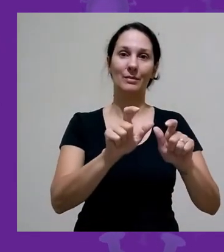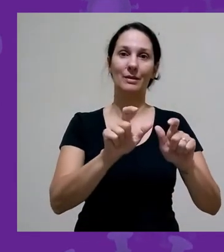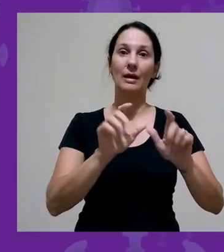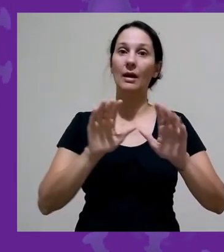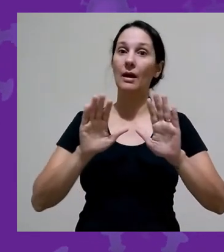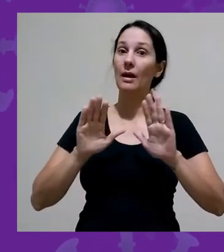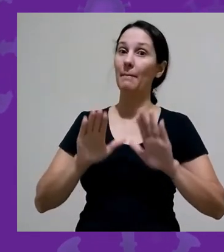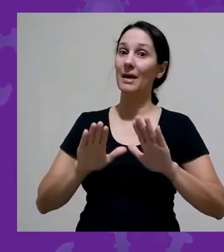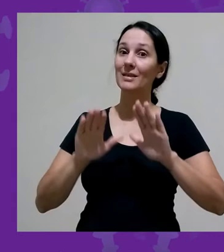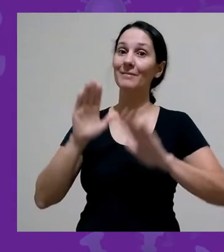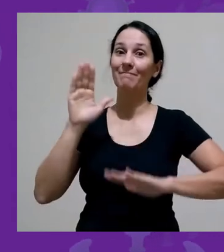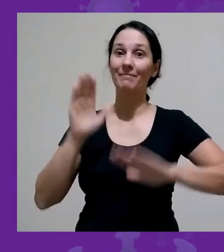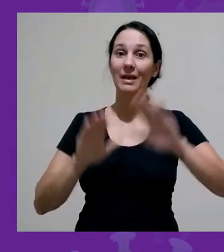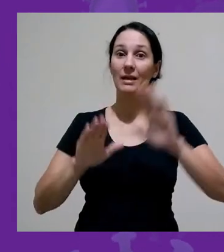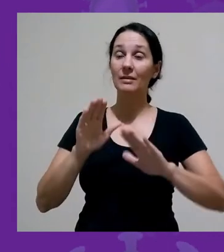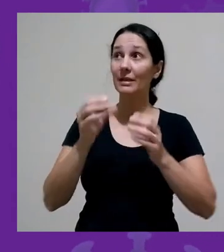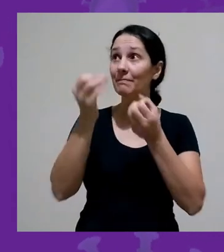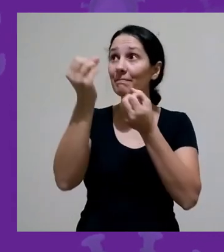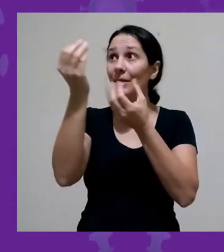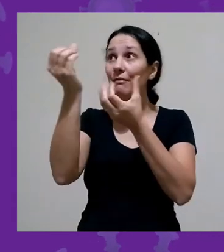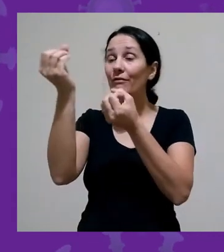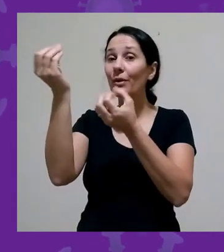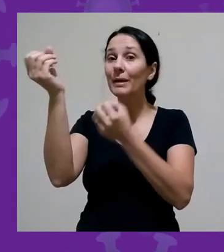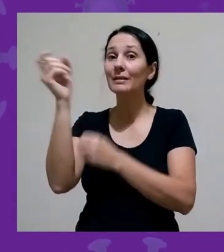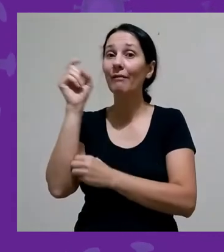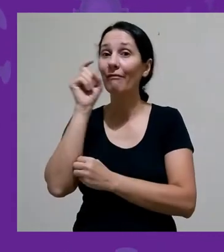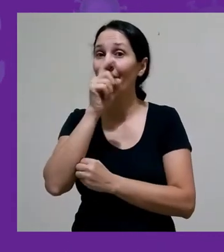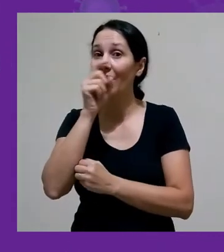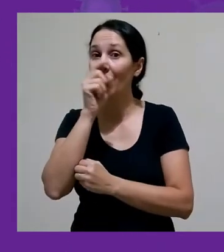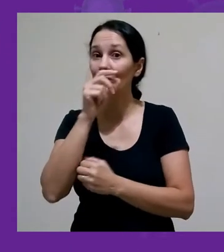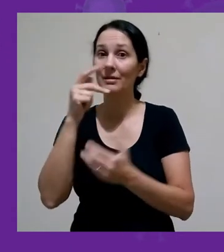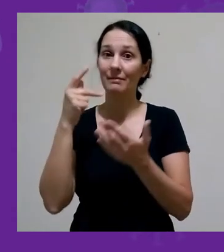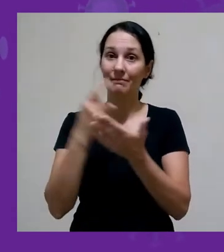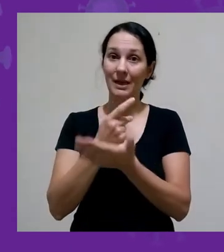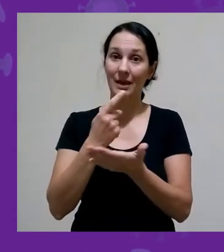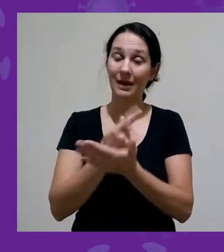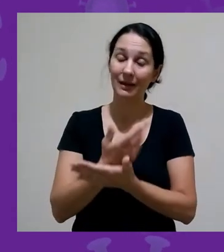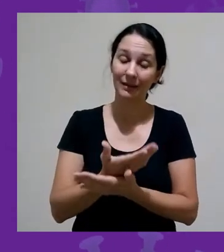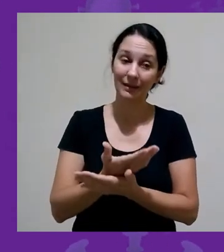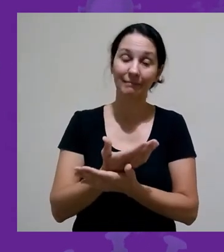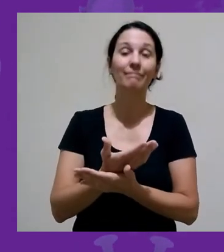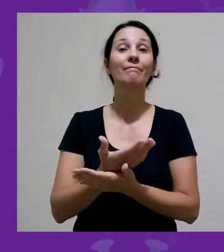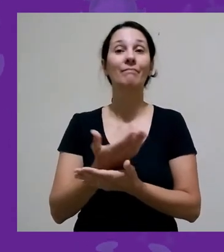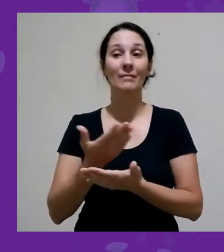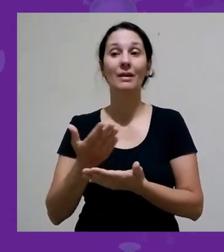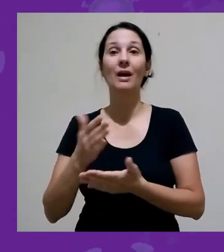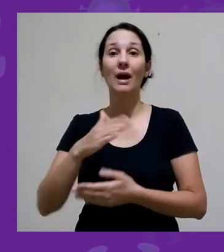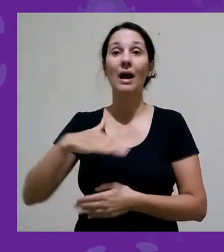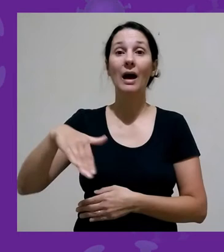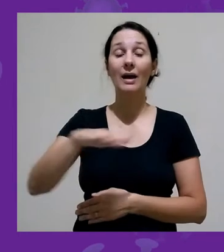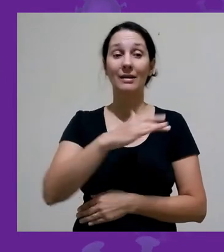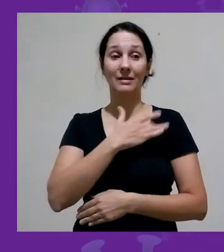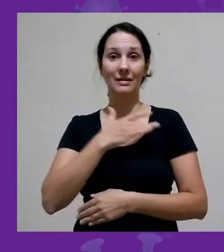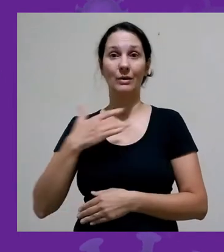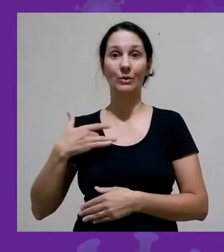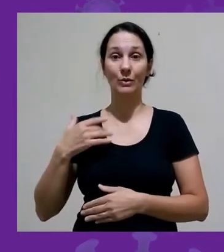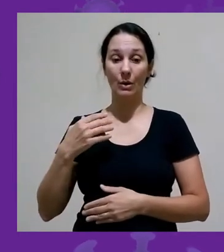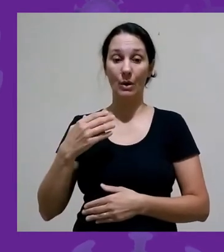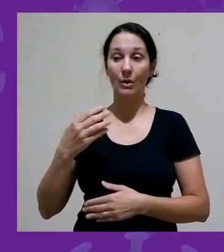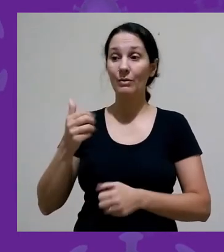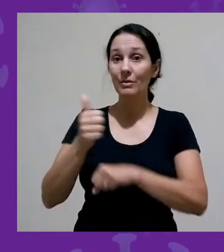grande para os profissionais e para os serviços de saúde, porque eles começam a ficar desorientados por várias questões.